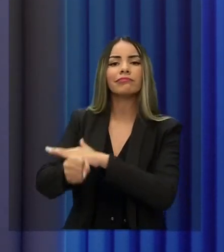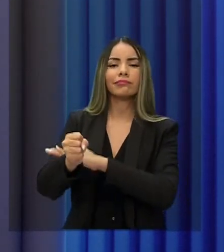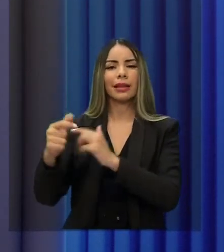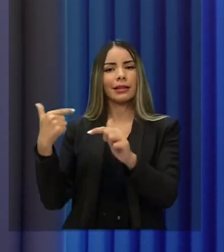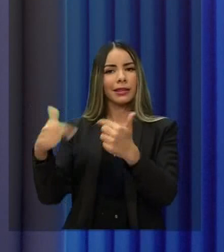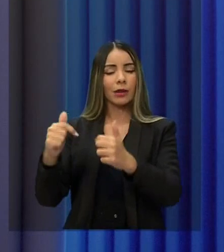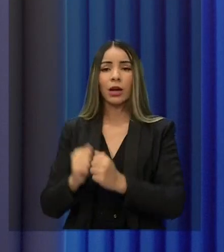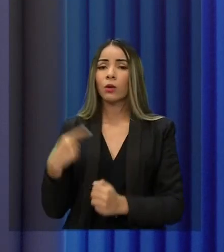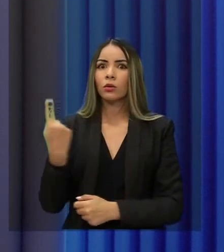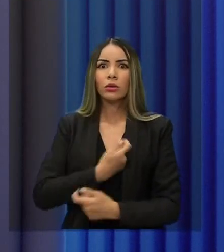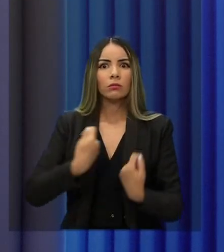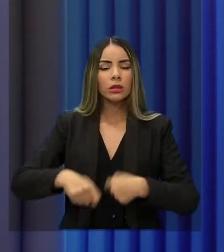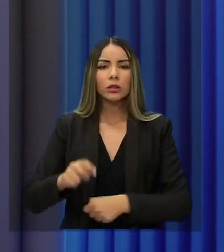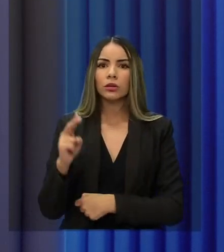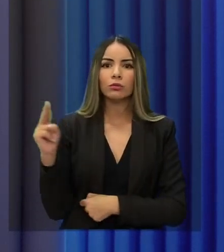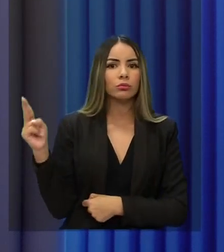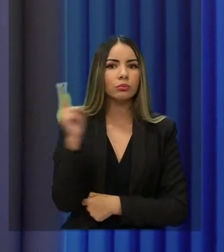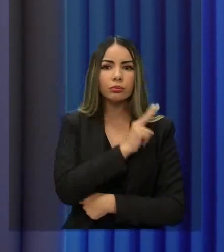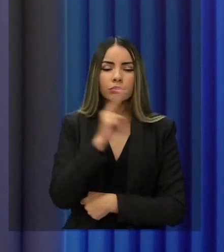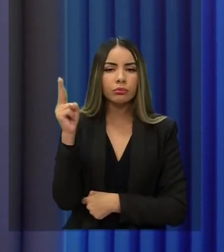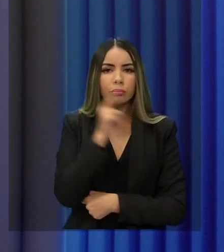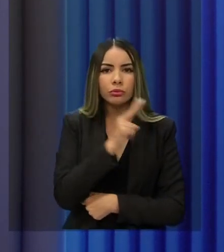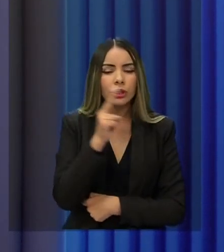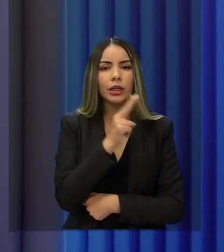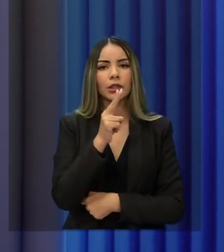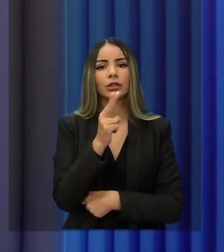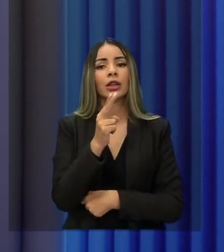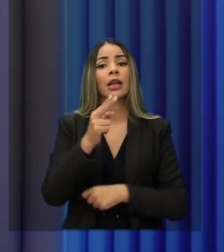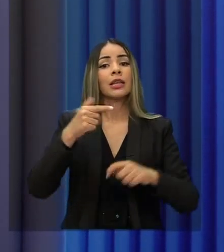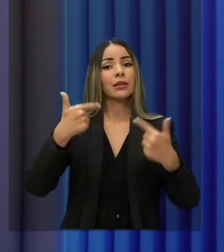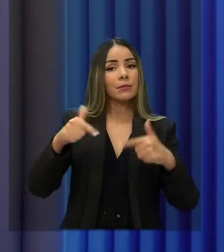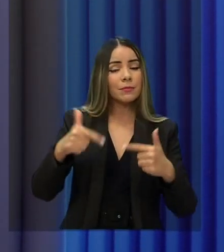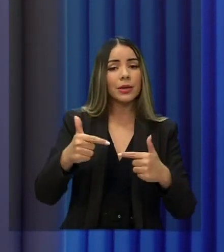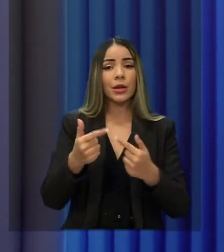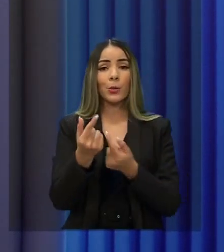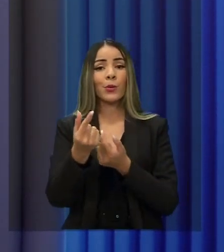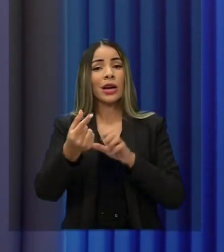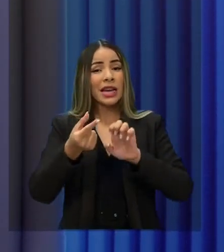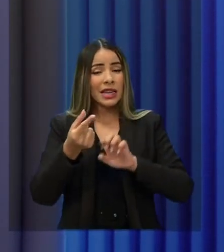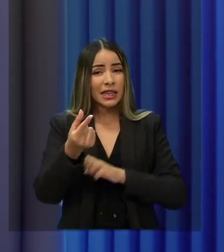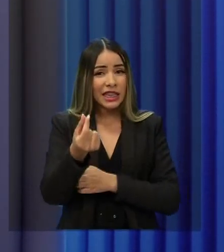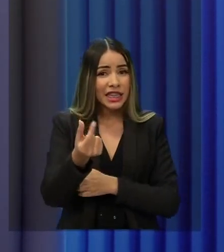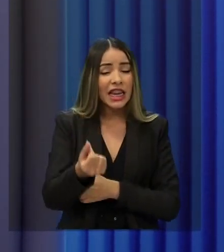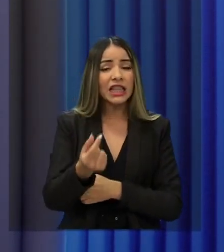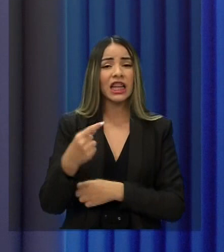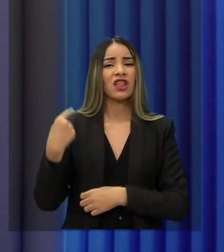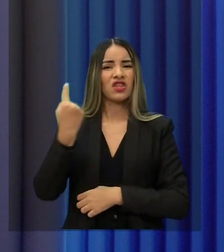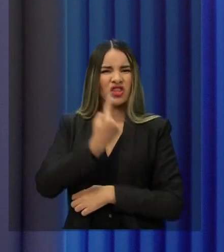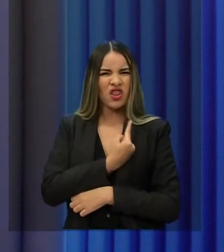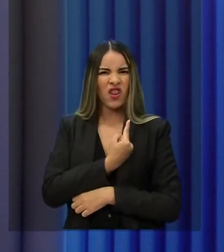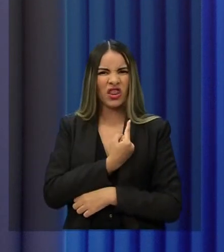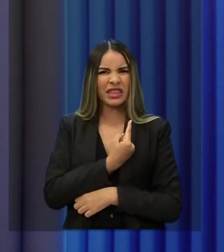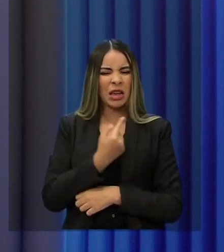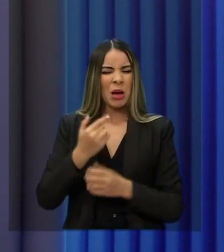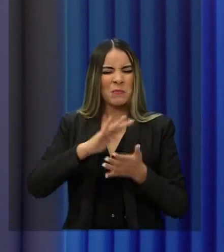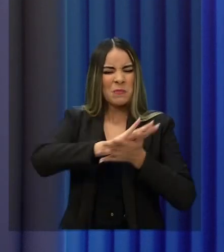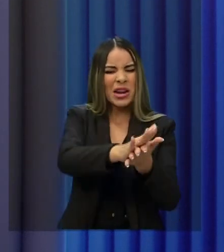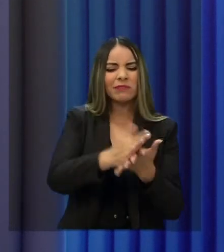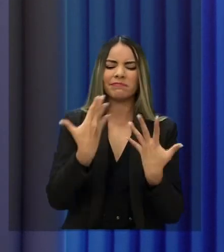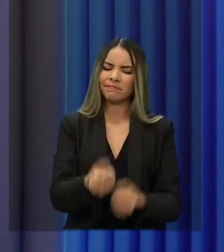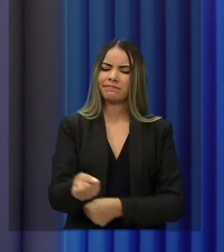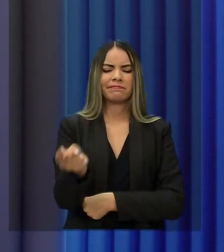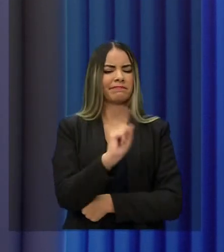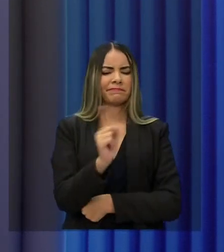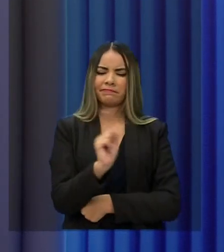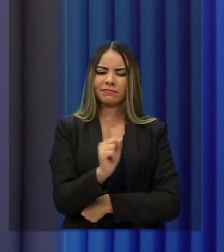É urgente que a gente possa trabalhar a geração de emprego e renda no Ceará e não podemos aceitar qualquer tipo de discriminação em virtude